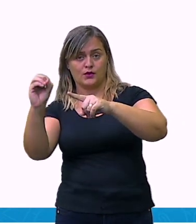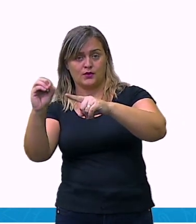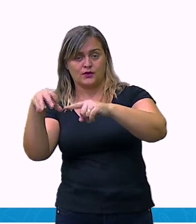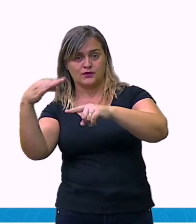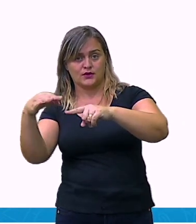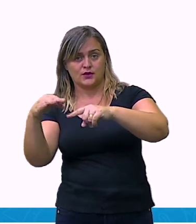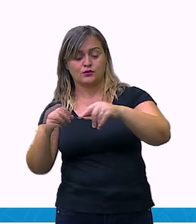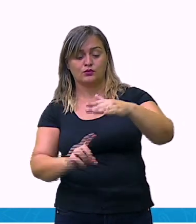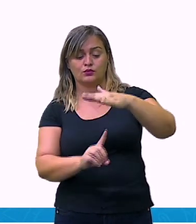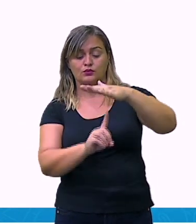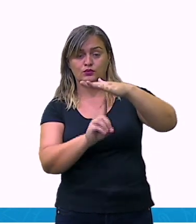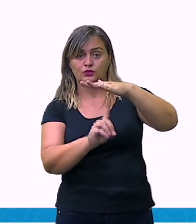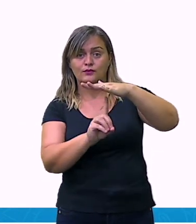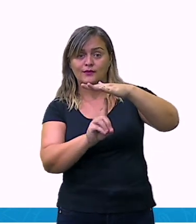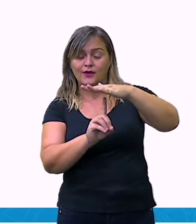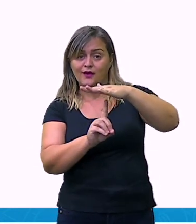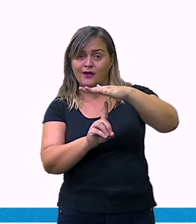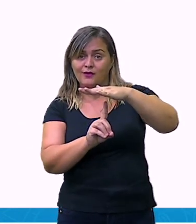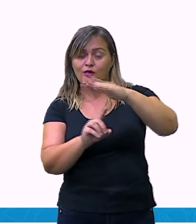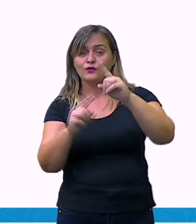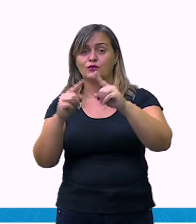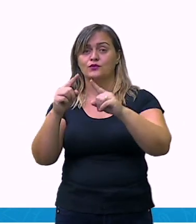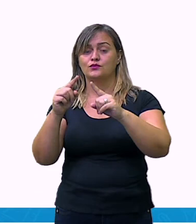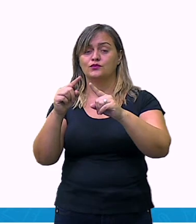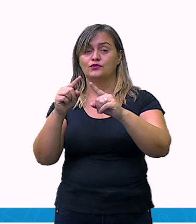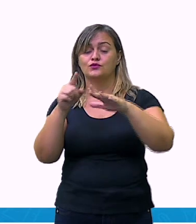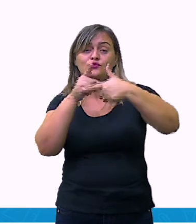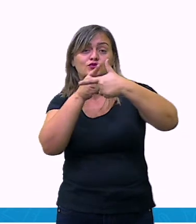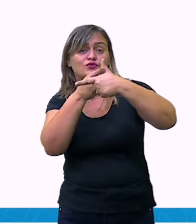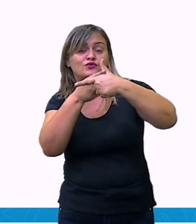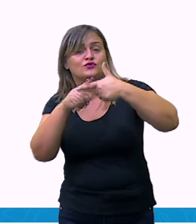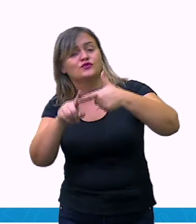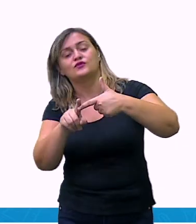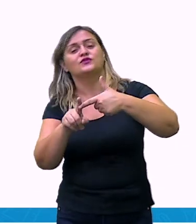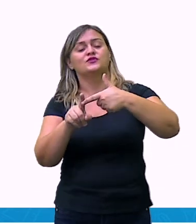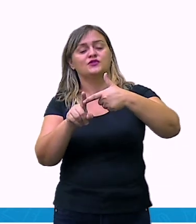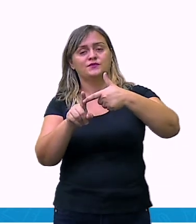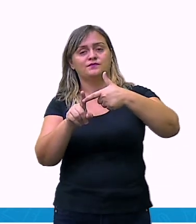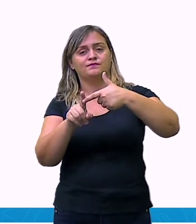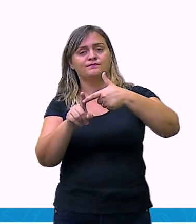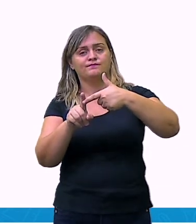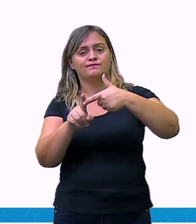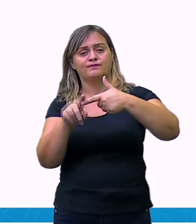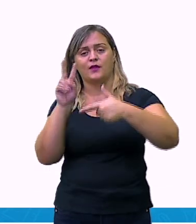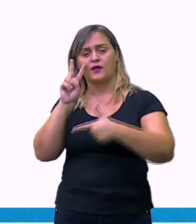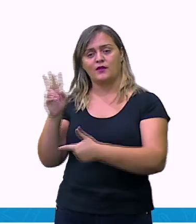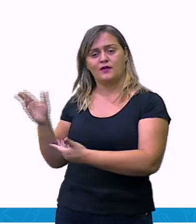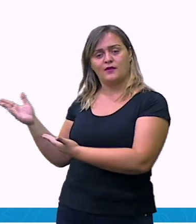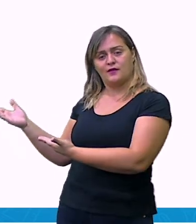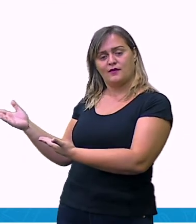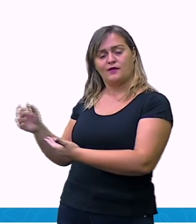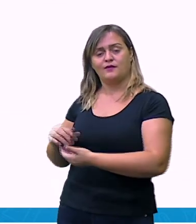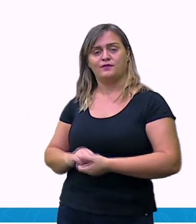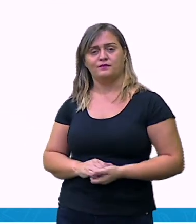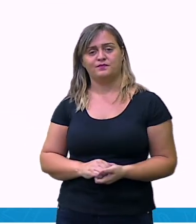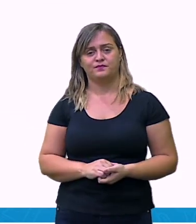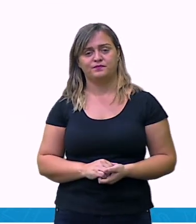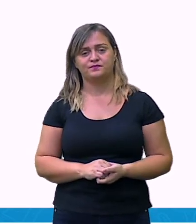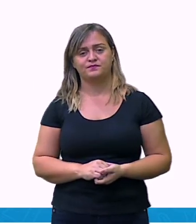denominador. Essa é regrinha básica para nós descobrirmos as porcentagens em cima de um valor.